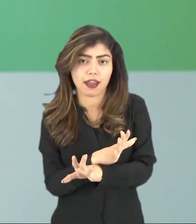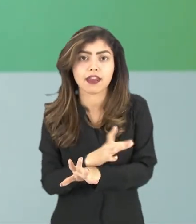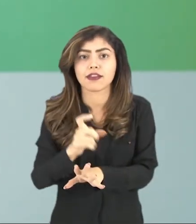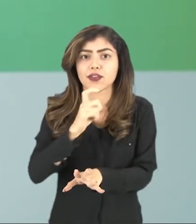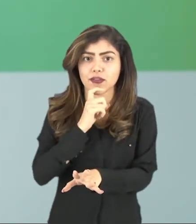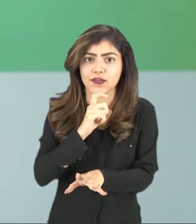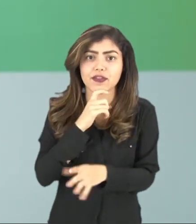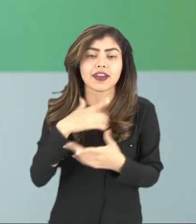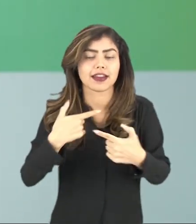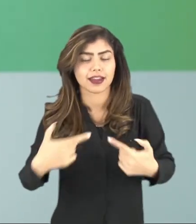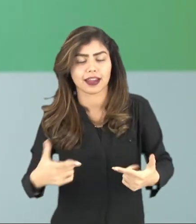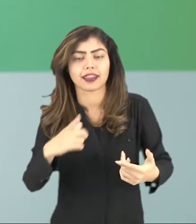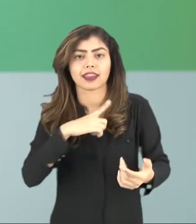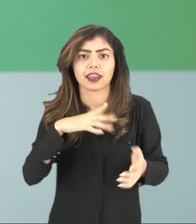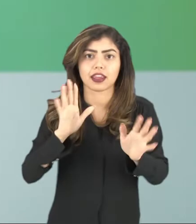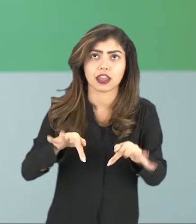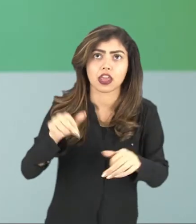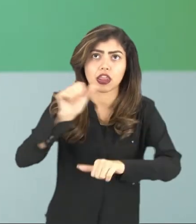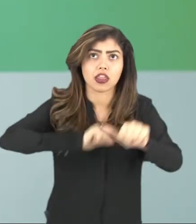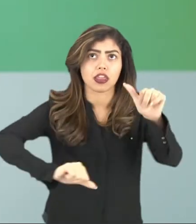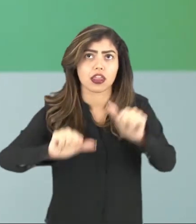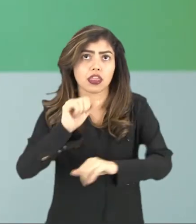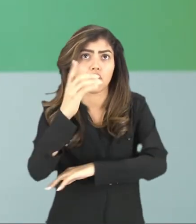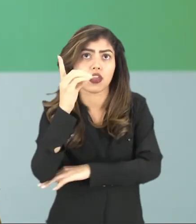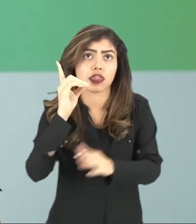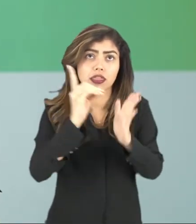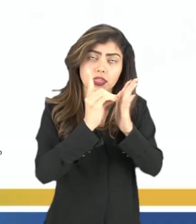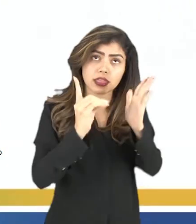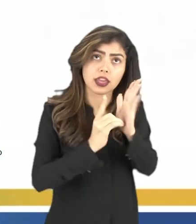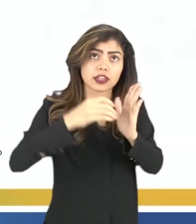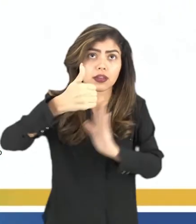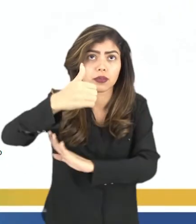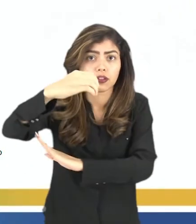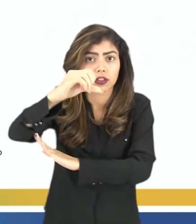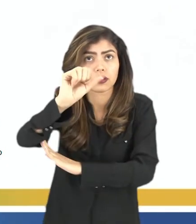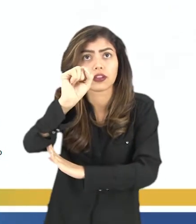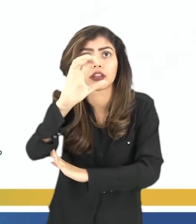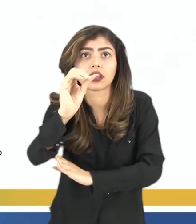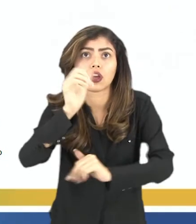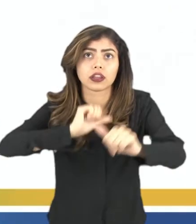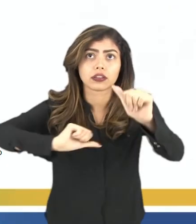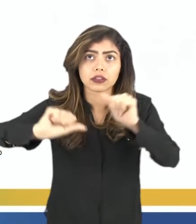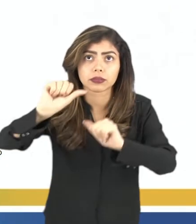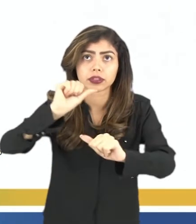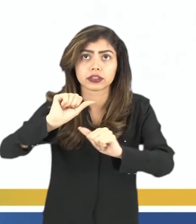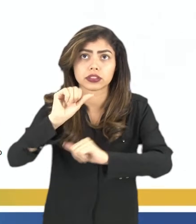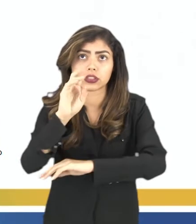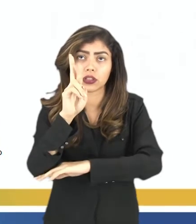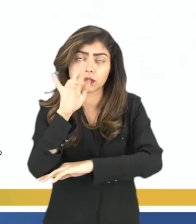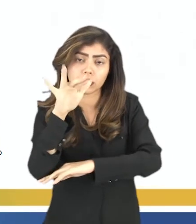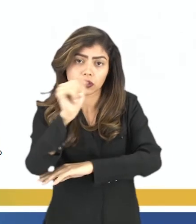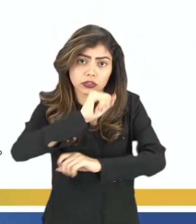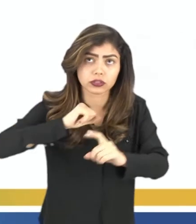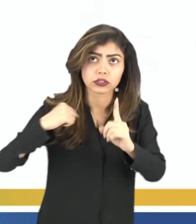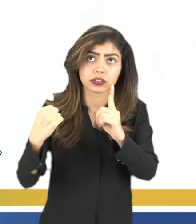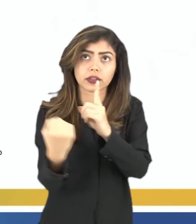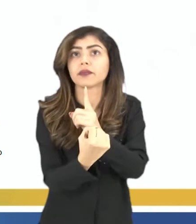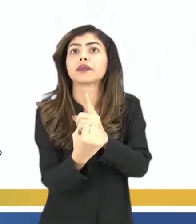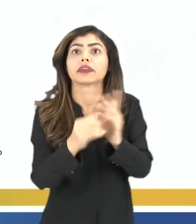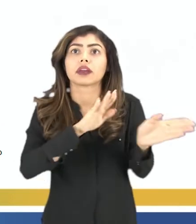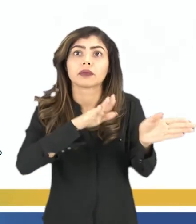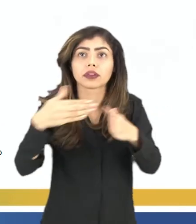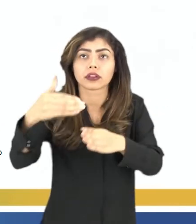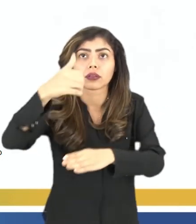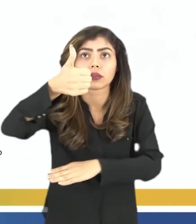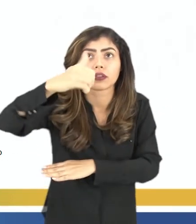transformações. Na década de 1980, né? Teve uma série de transformações nesse bloco socialista. A